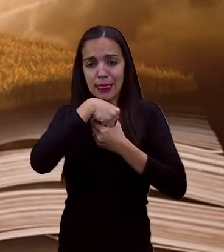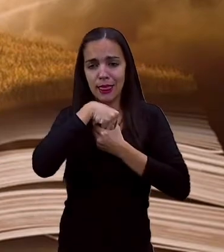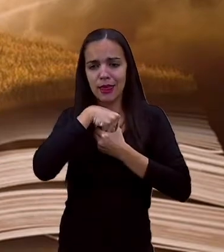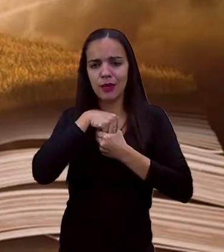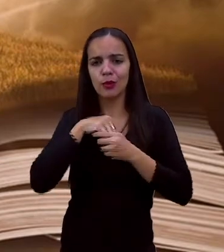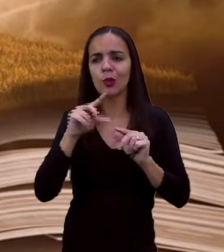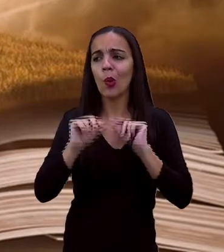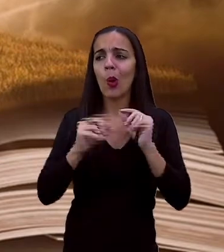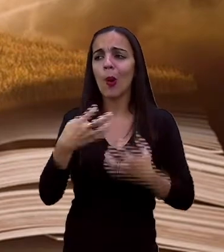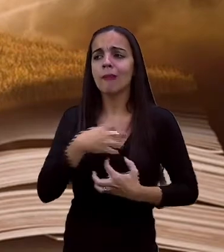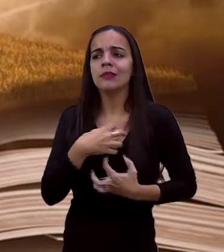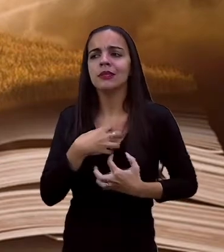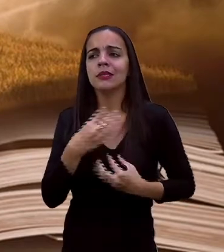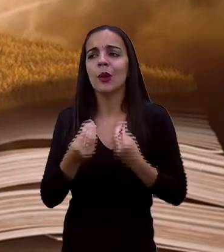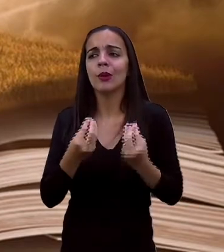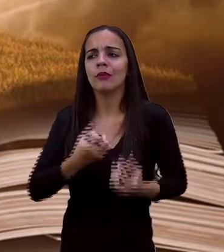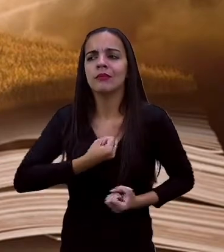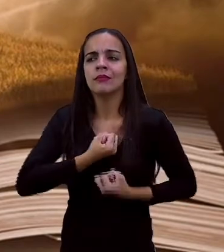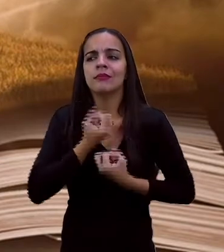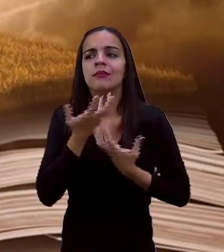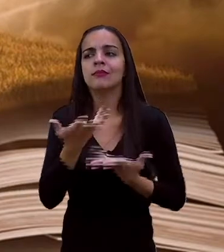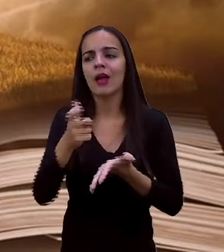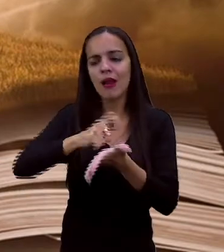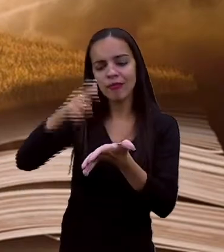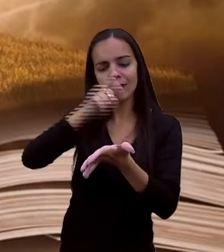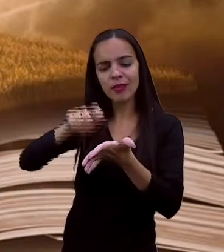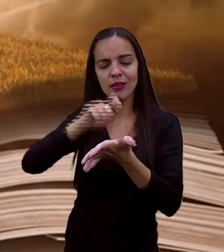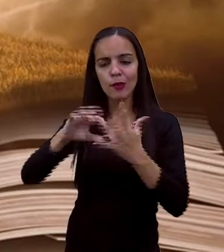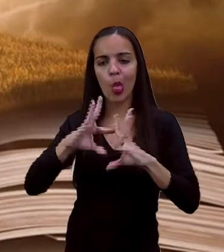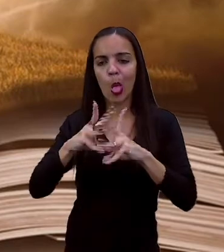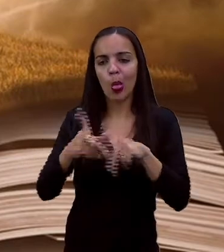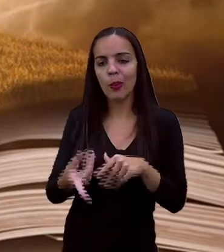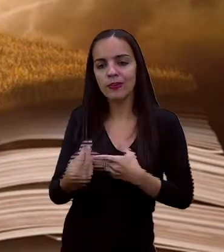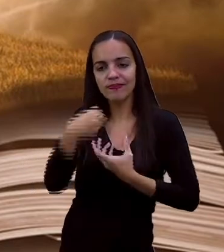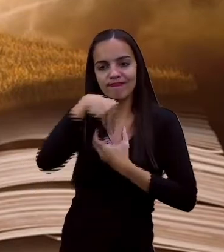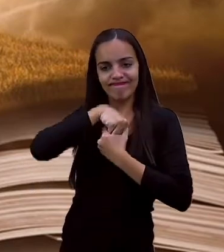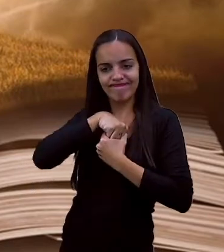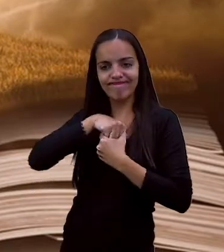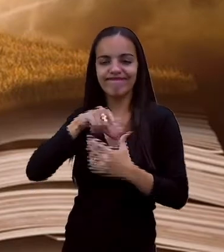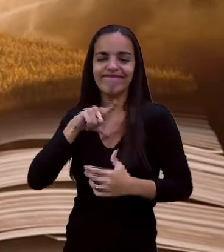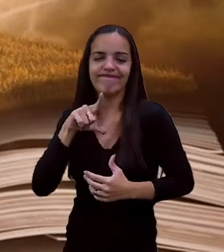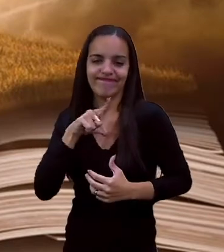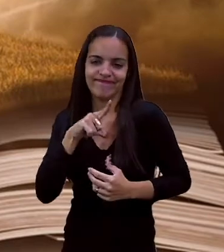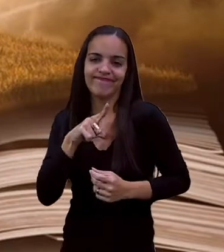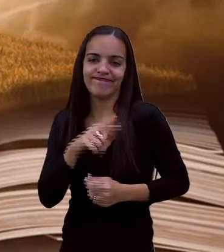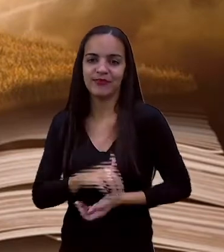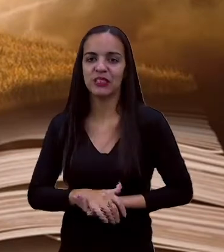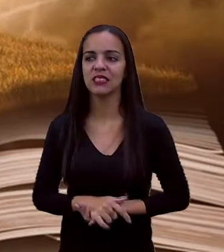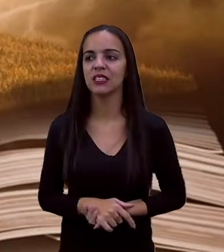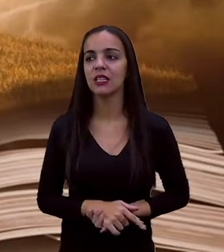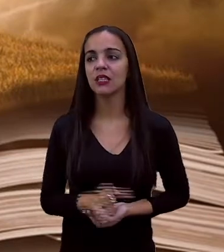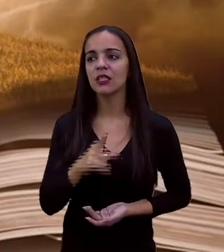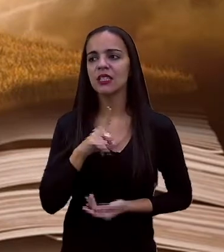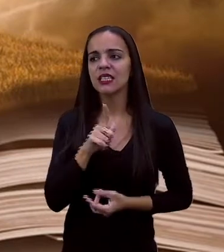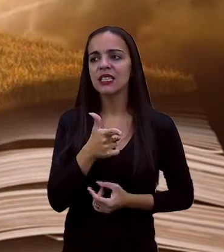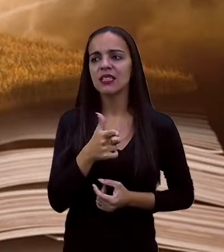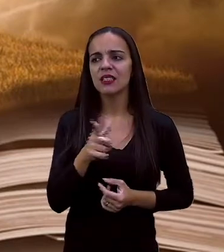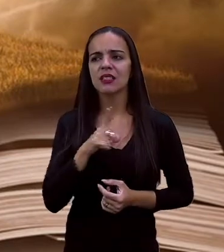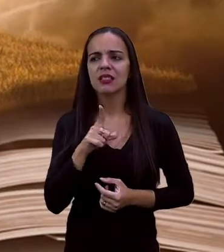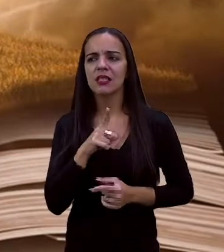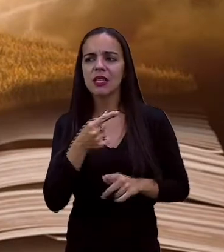daquela personagem que ele está escrevendo a respeito dela. Então é isso que nós vamos trabalhar hoje, dentro